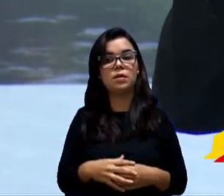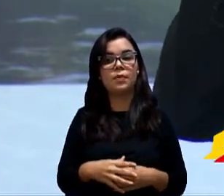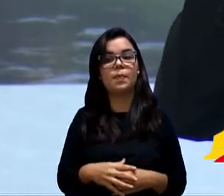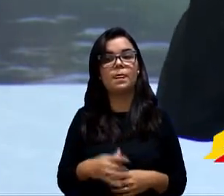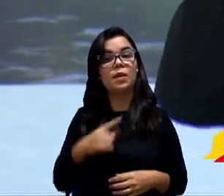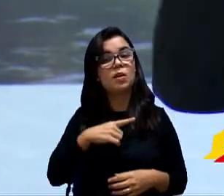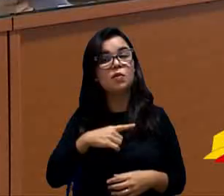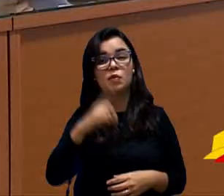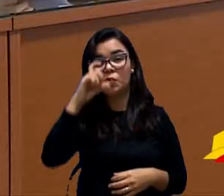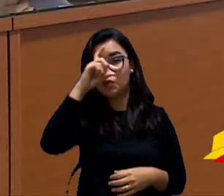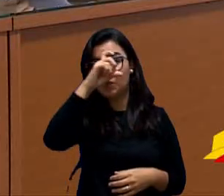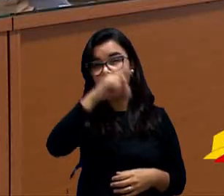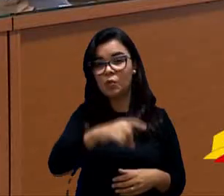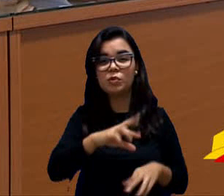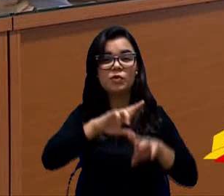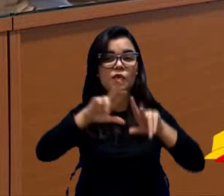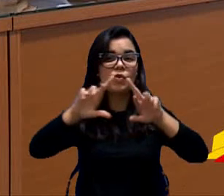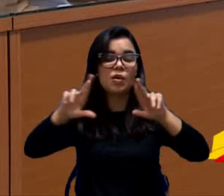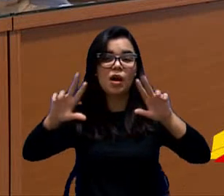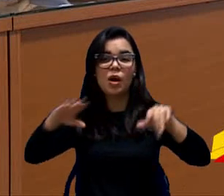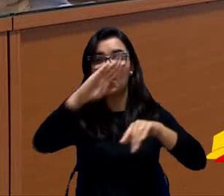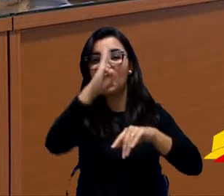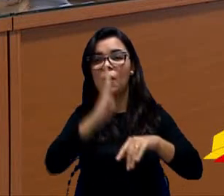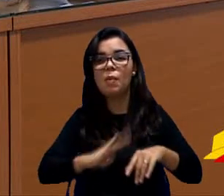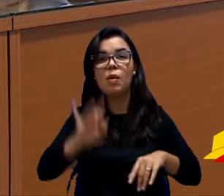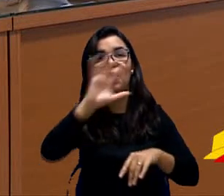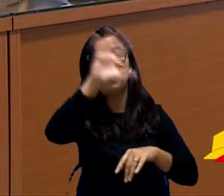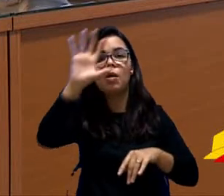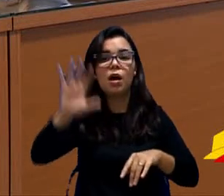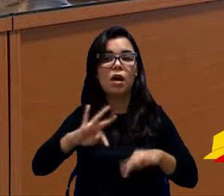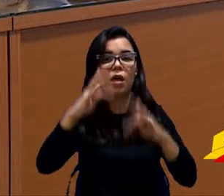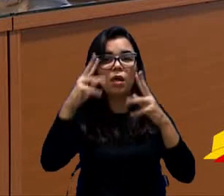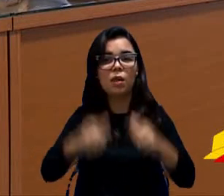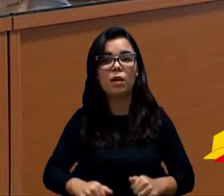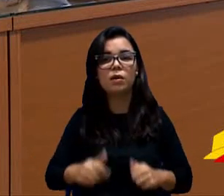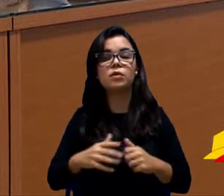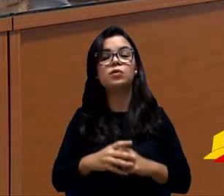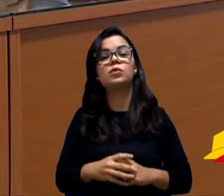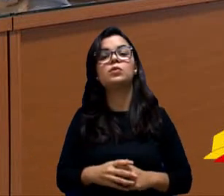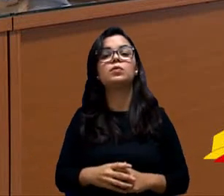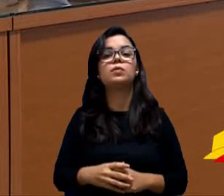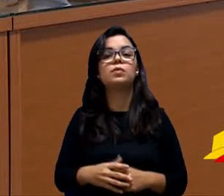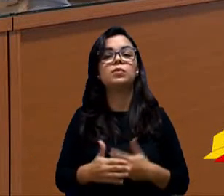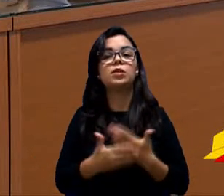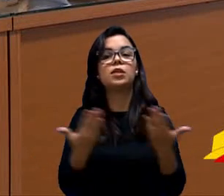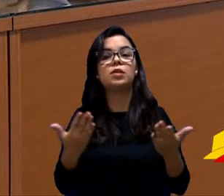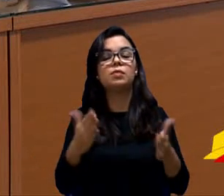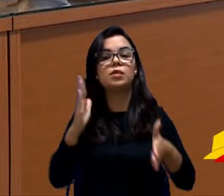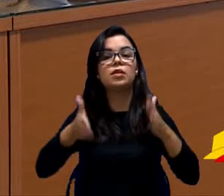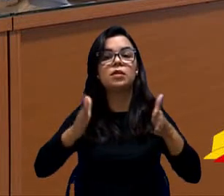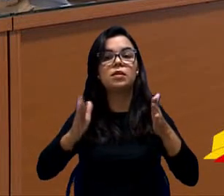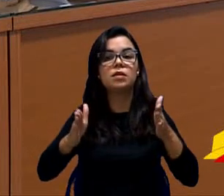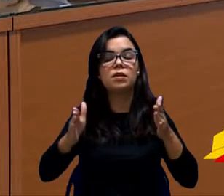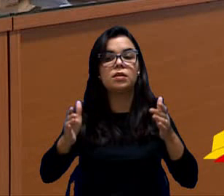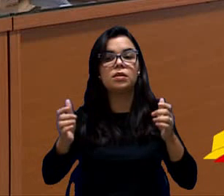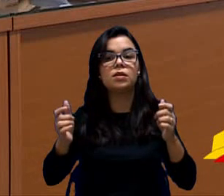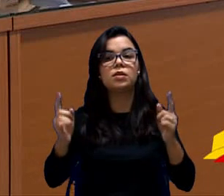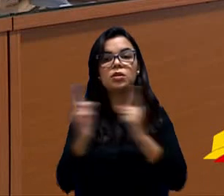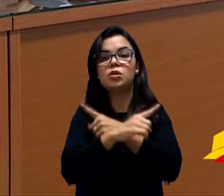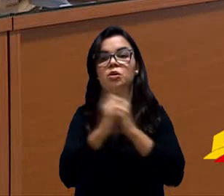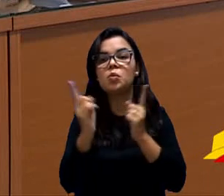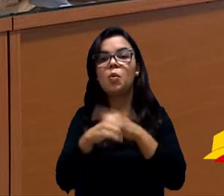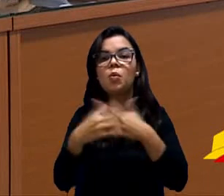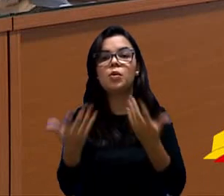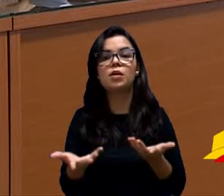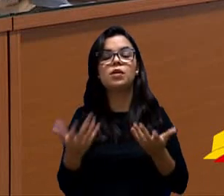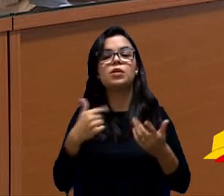que atingiu muitos lugares no Brasil inteiro, em função desse período de transição. Mas é que seifou o direito dele ter